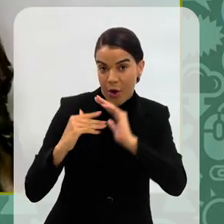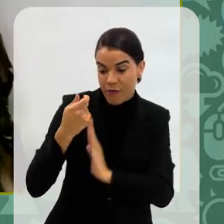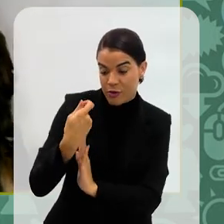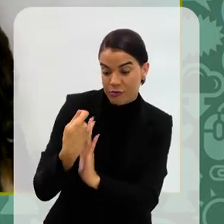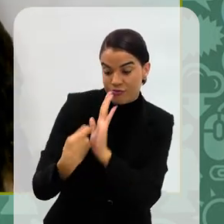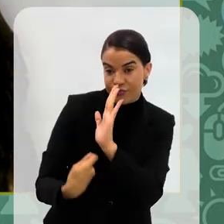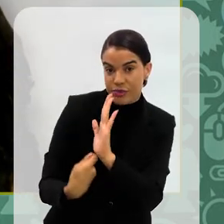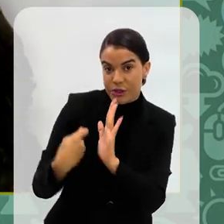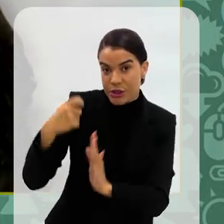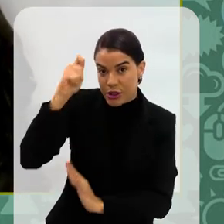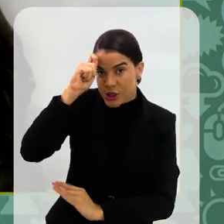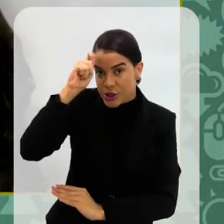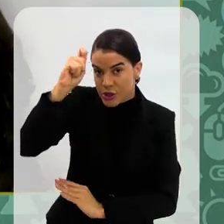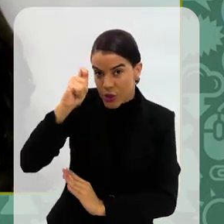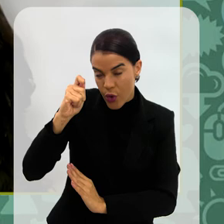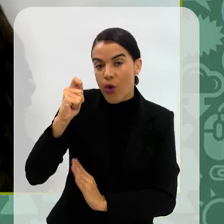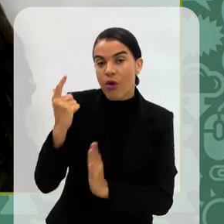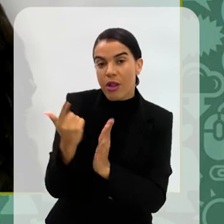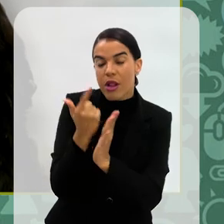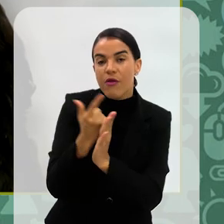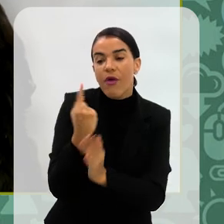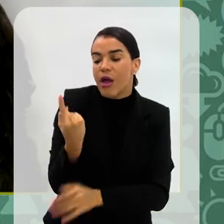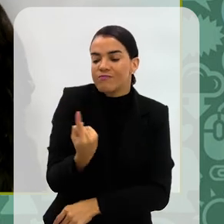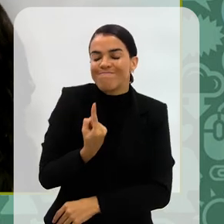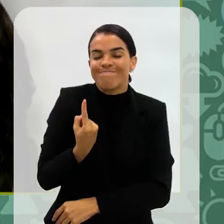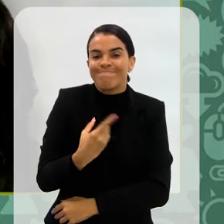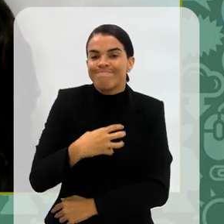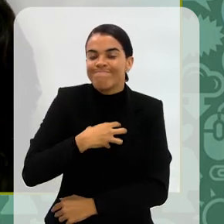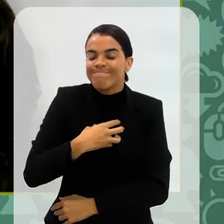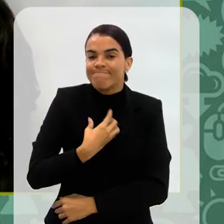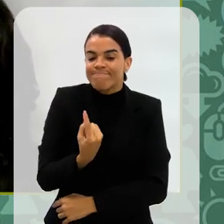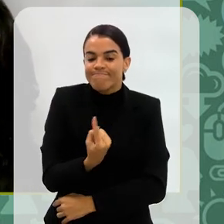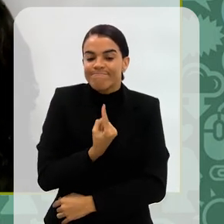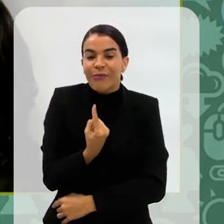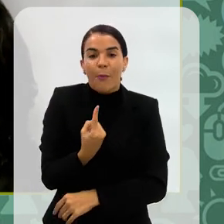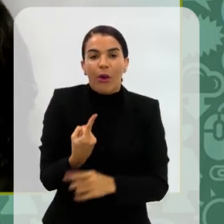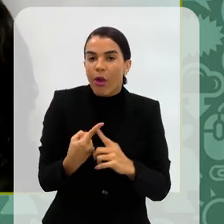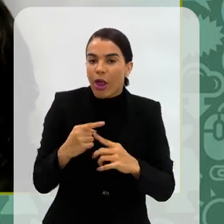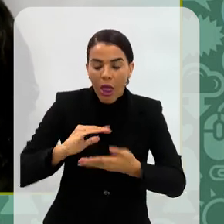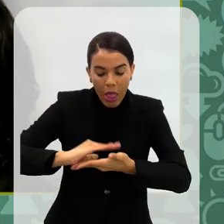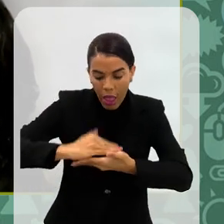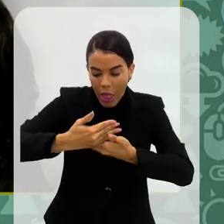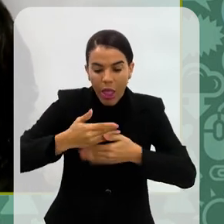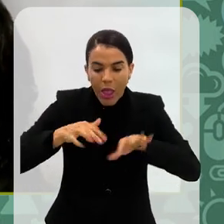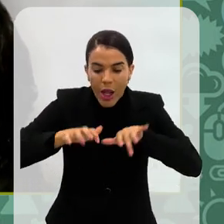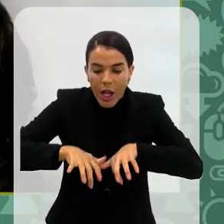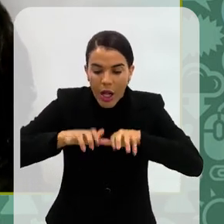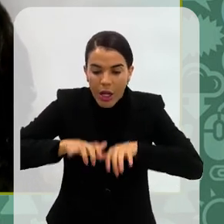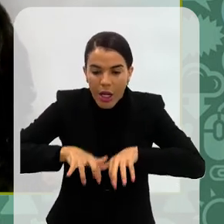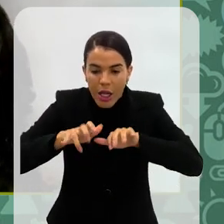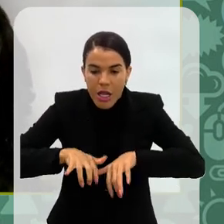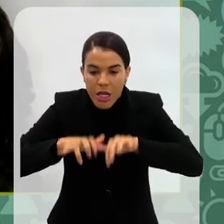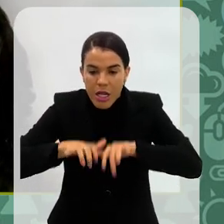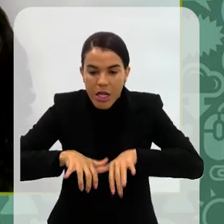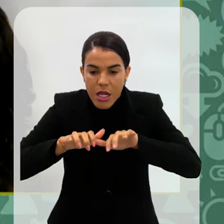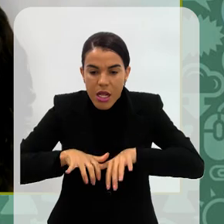profissão de escritor, ela acaba sendo uma profissão muito solitária, porque é a gente e o computador, sabe?